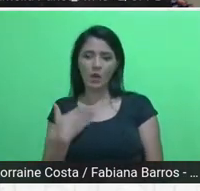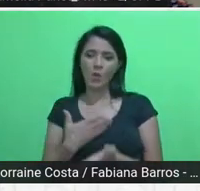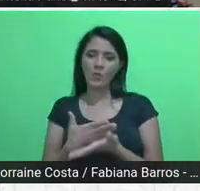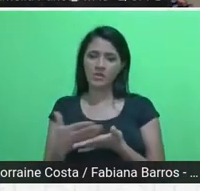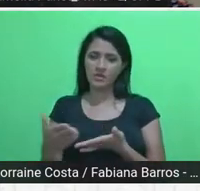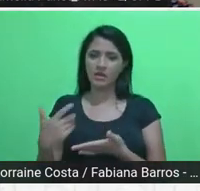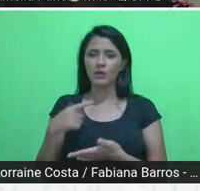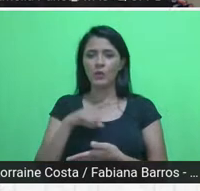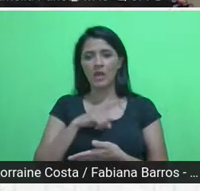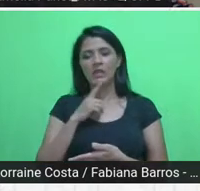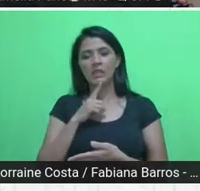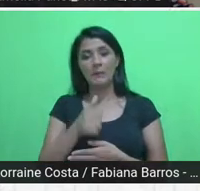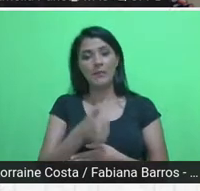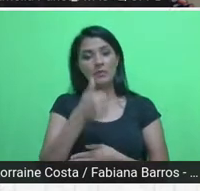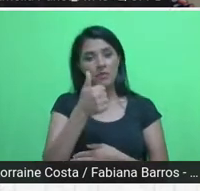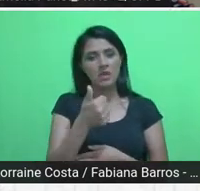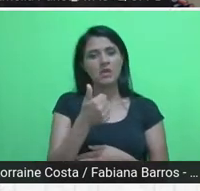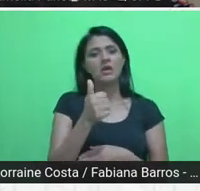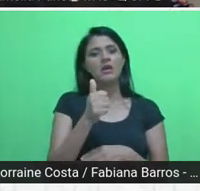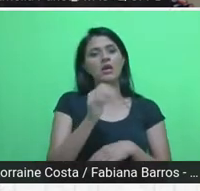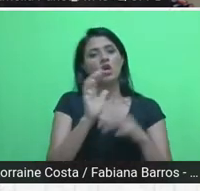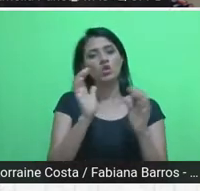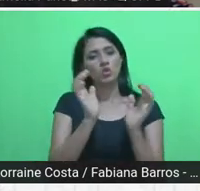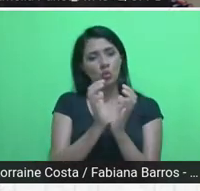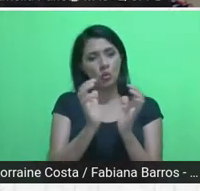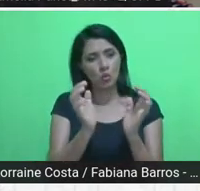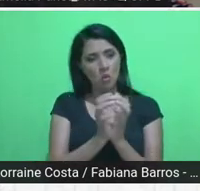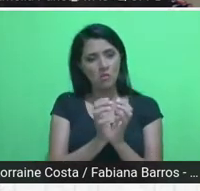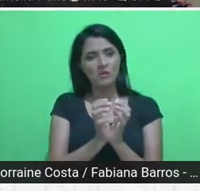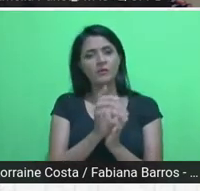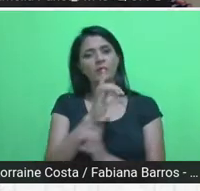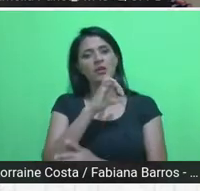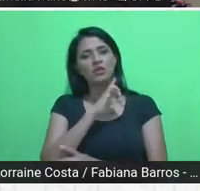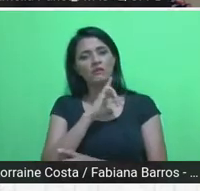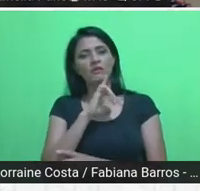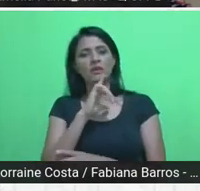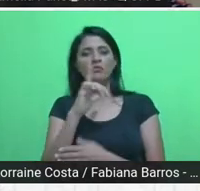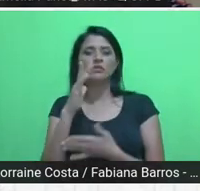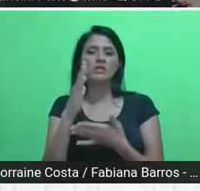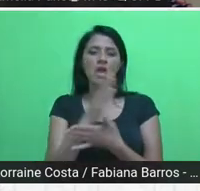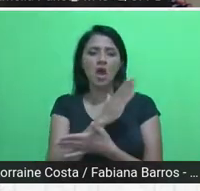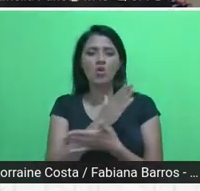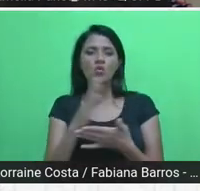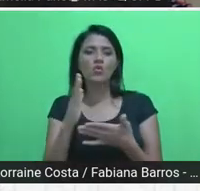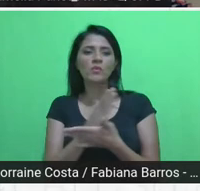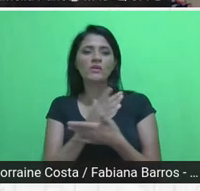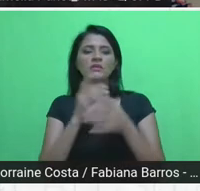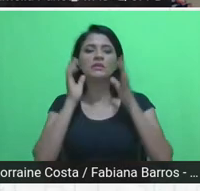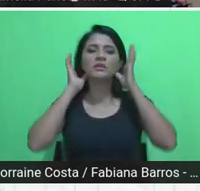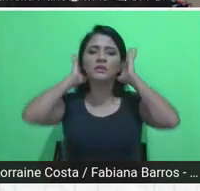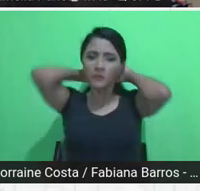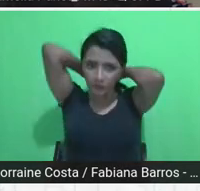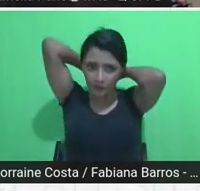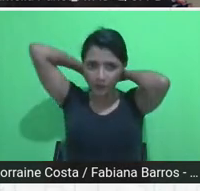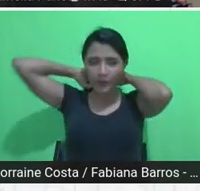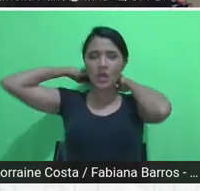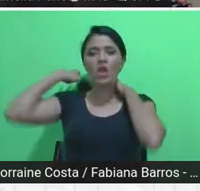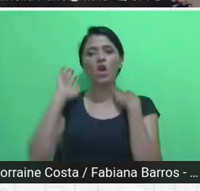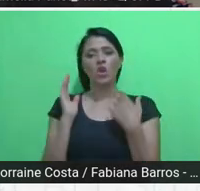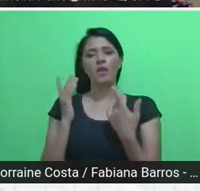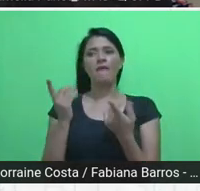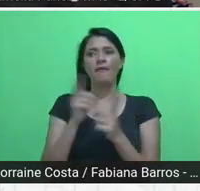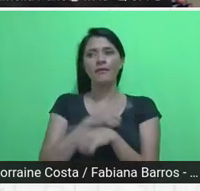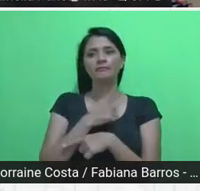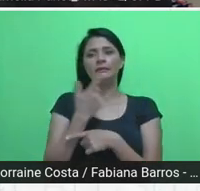na primeira turma, né, tivemos alguns atributos, atributos, alguns contratempos por conta da